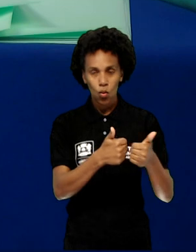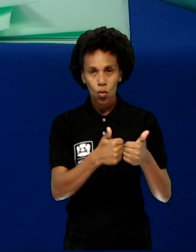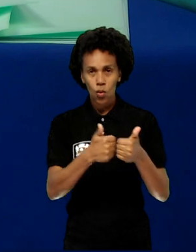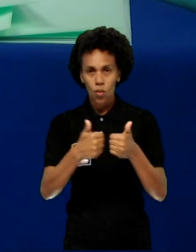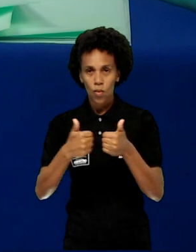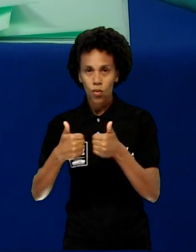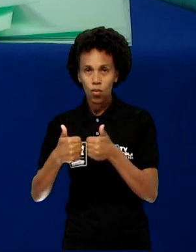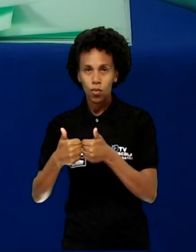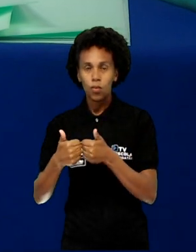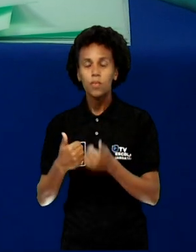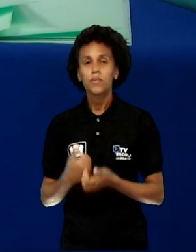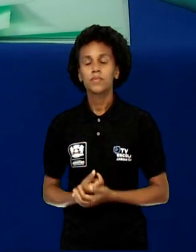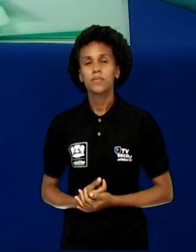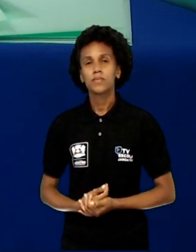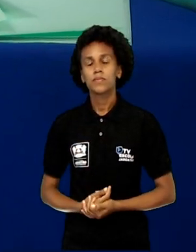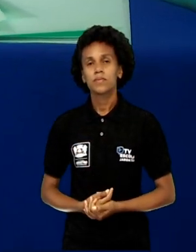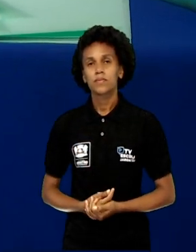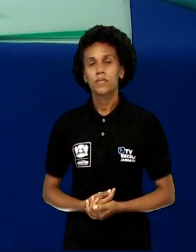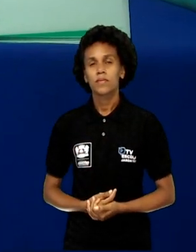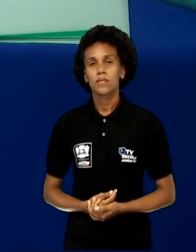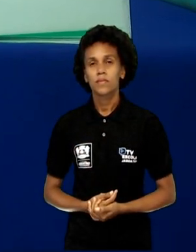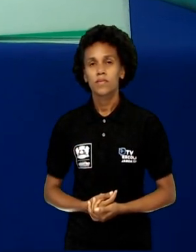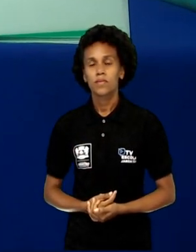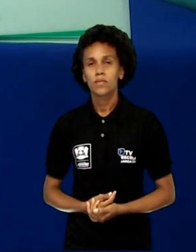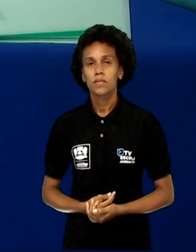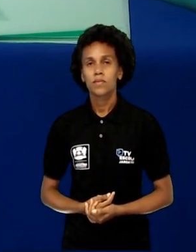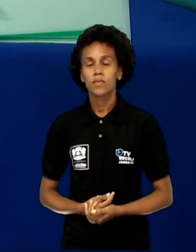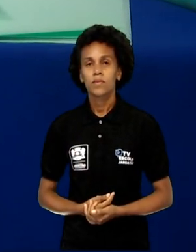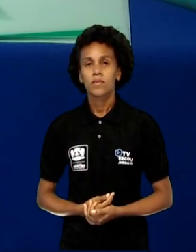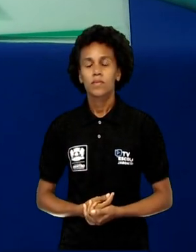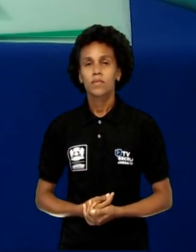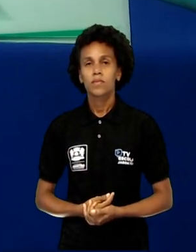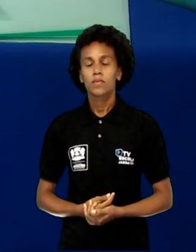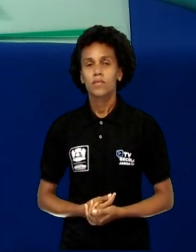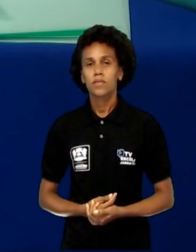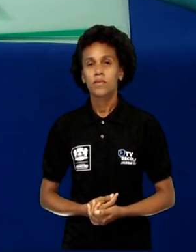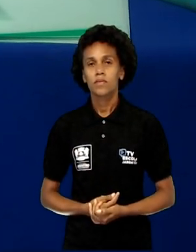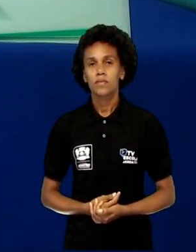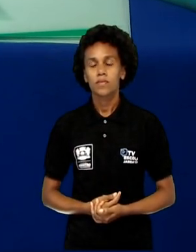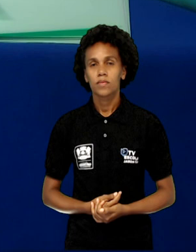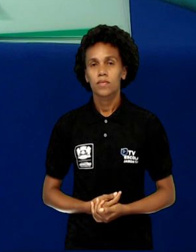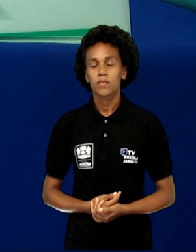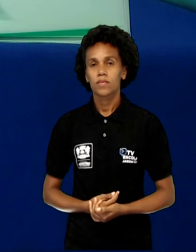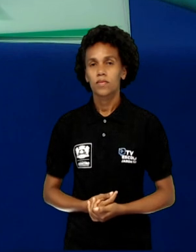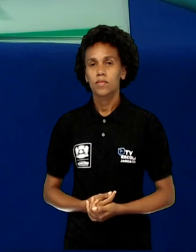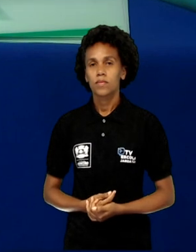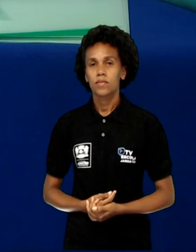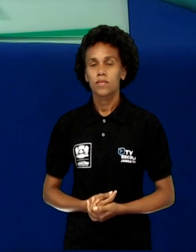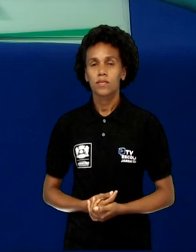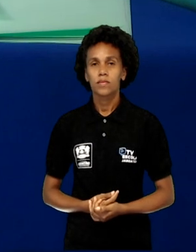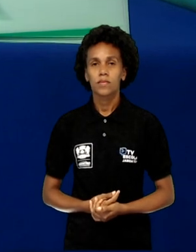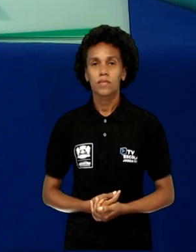Desenhei duas patinhas Agora eu vou desenhar mais duas patinhas